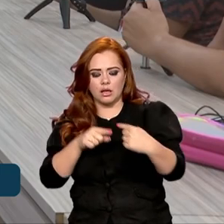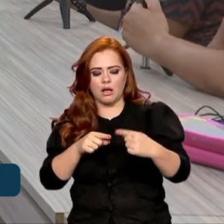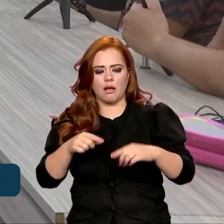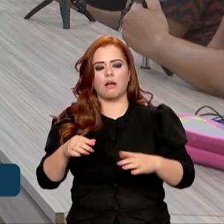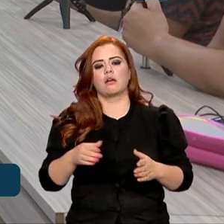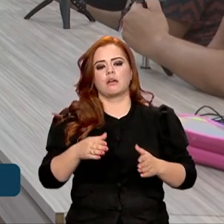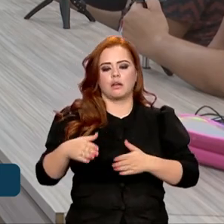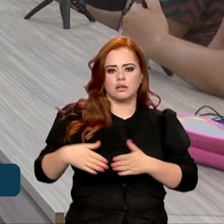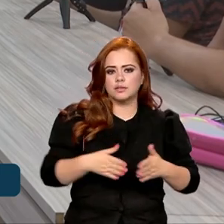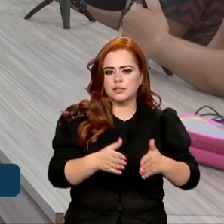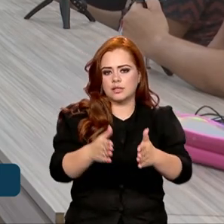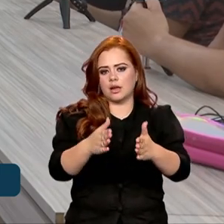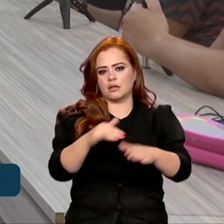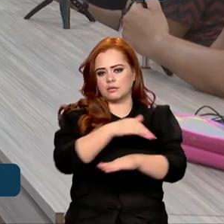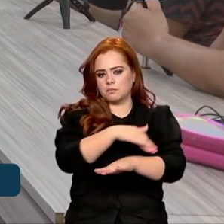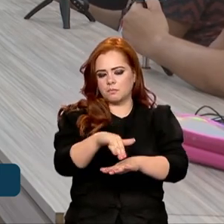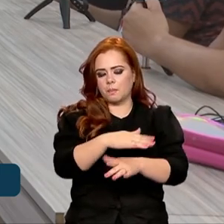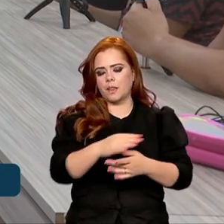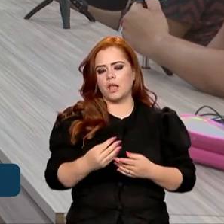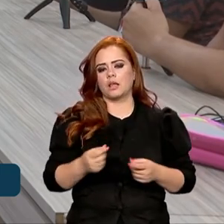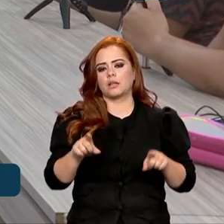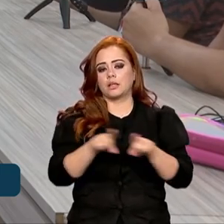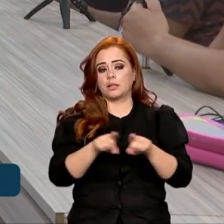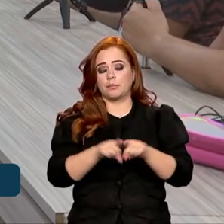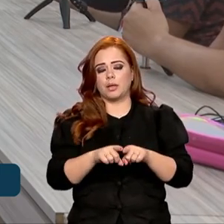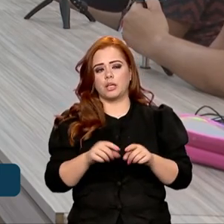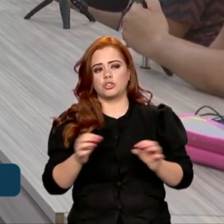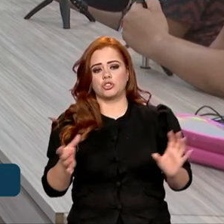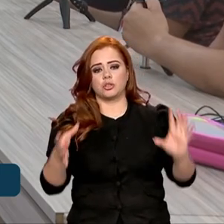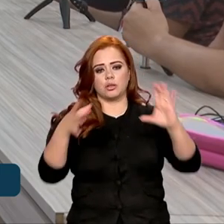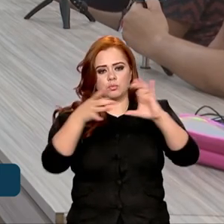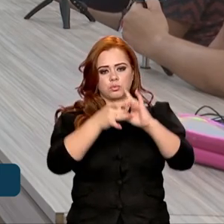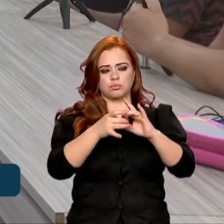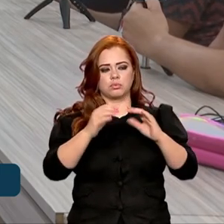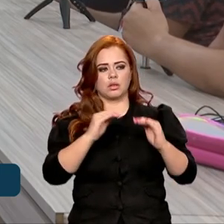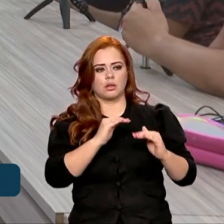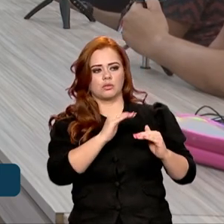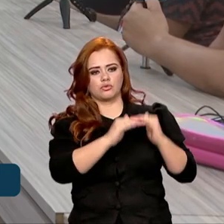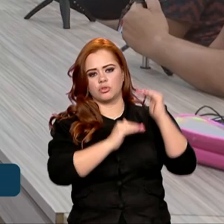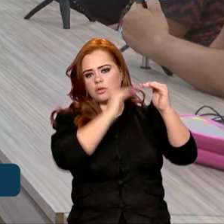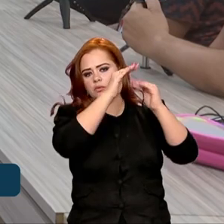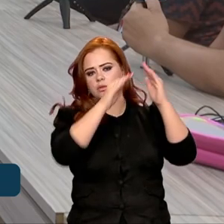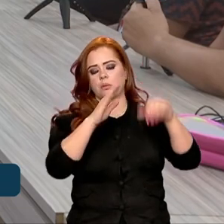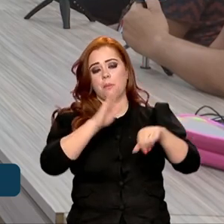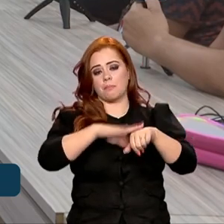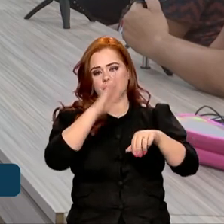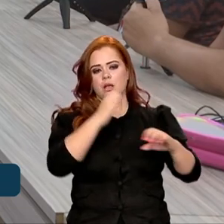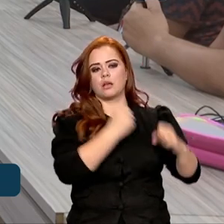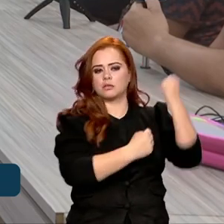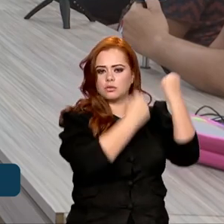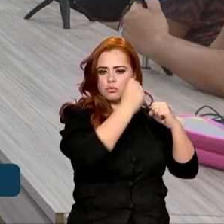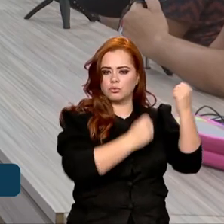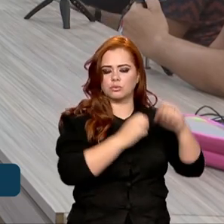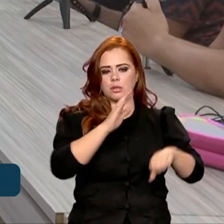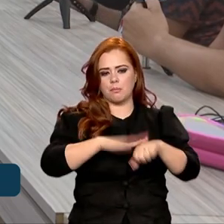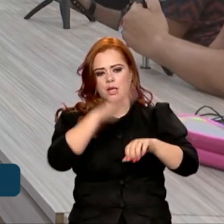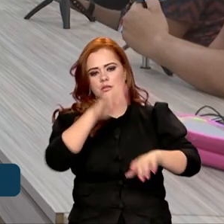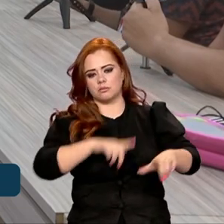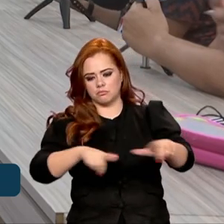alencar, como a elevação de mais indústrias, geração de mais empregos,